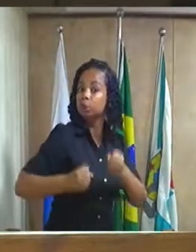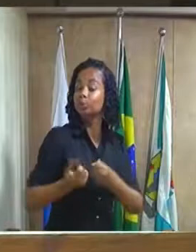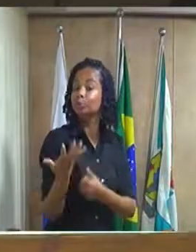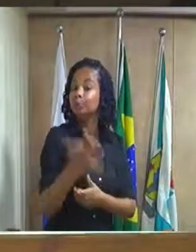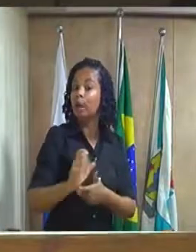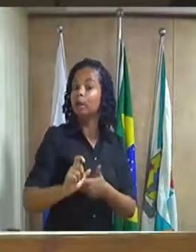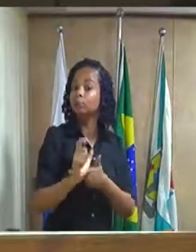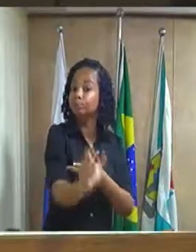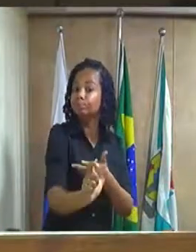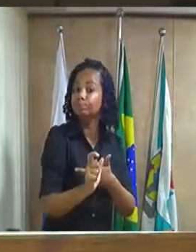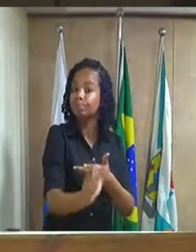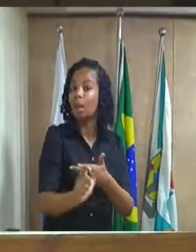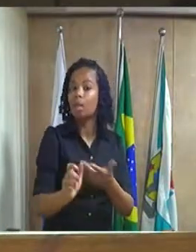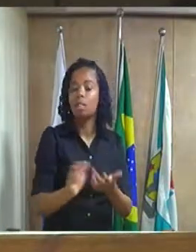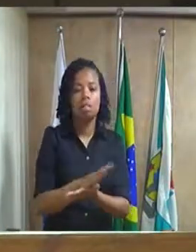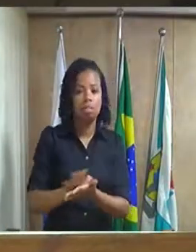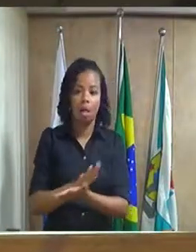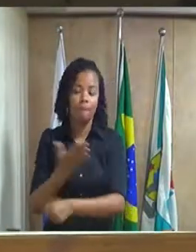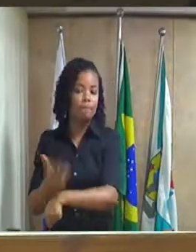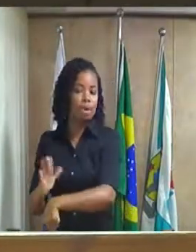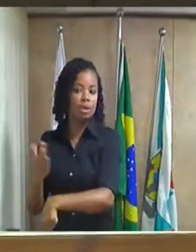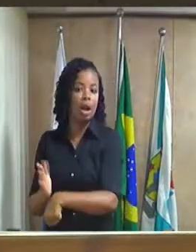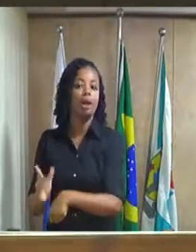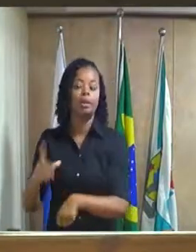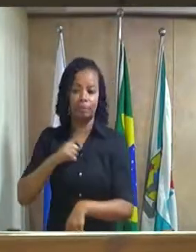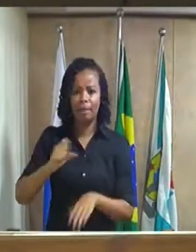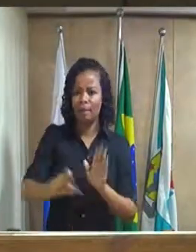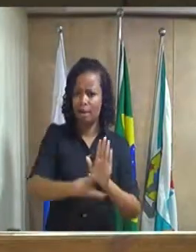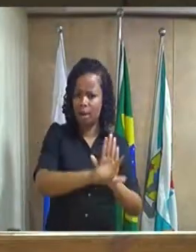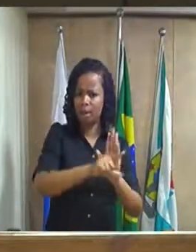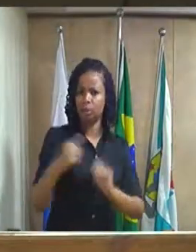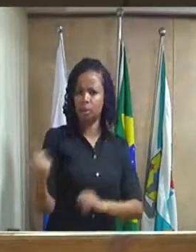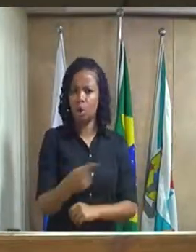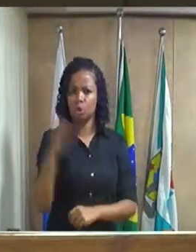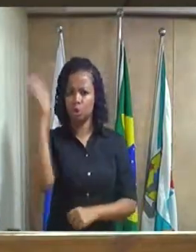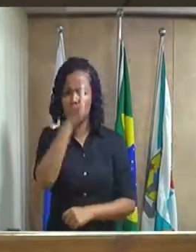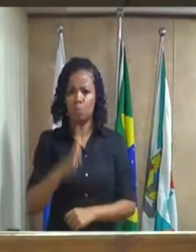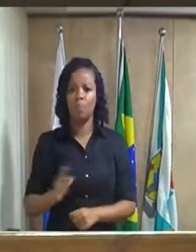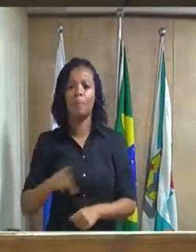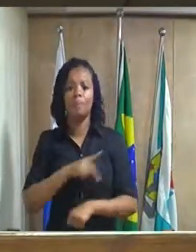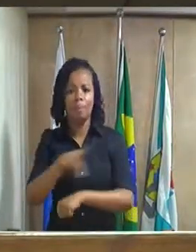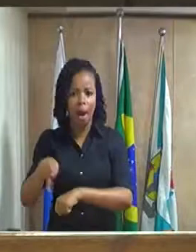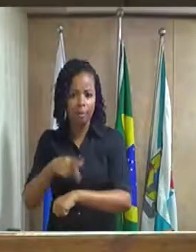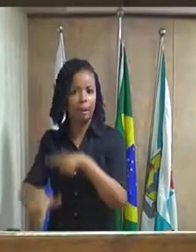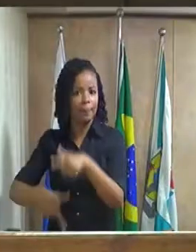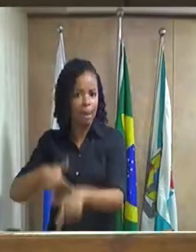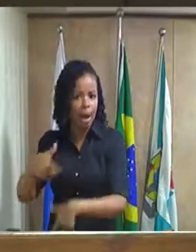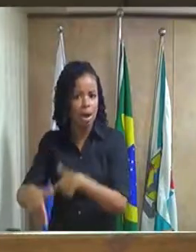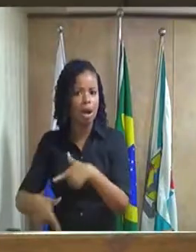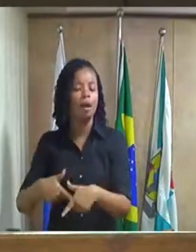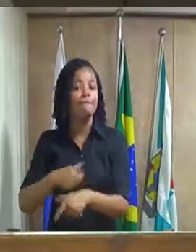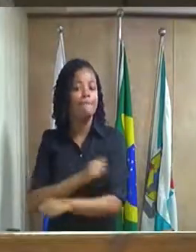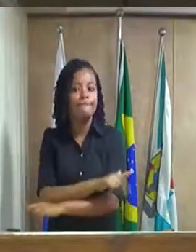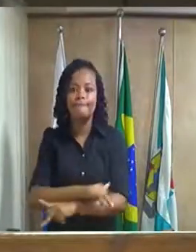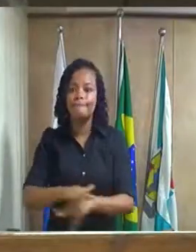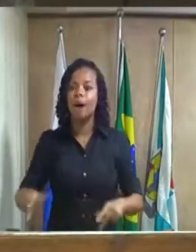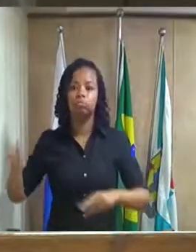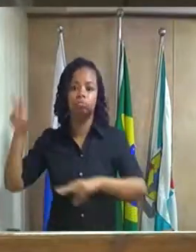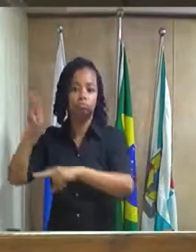tem a executada. Está aí a lei do nosso país trabalhando e tem vários deles presos.